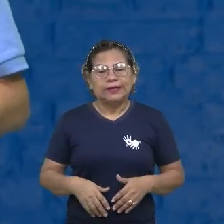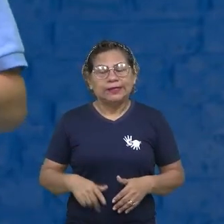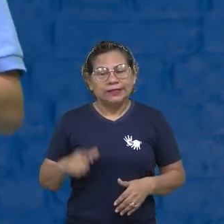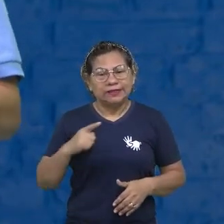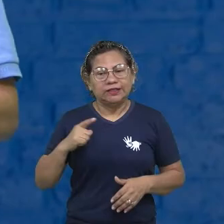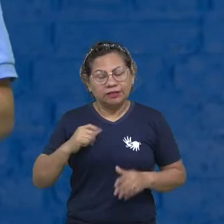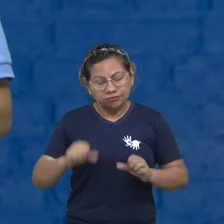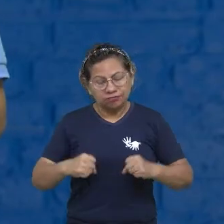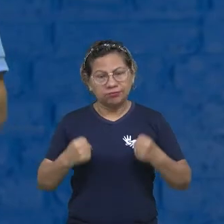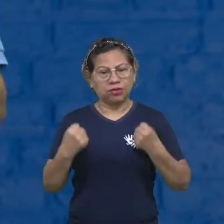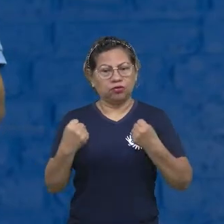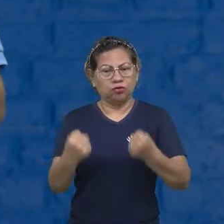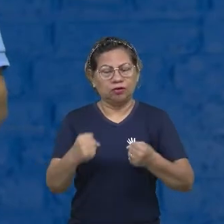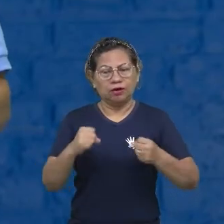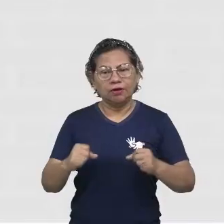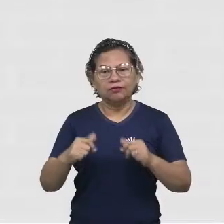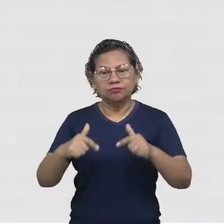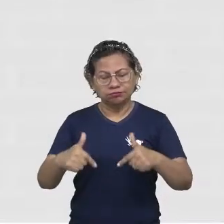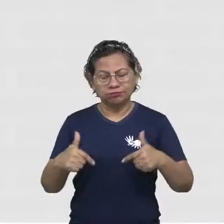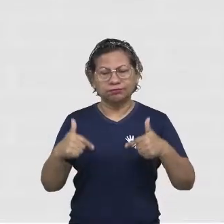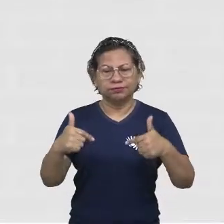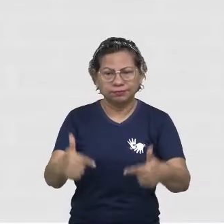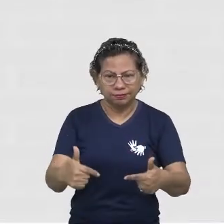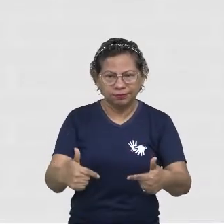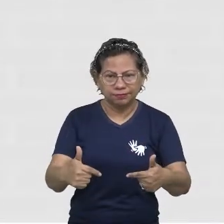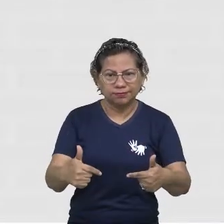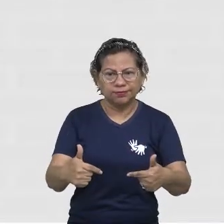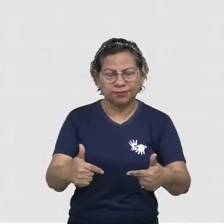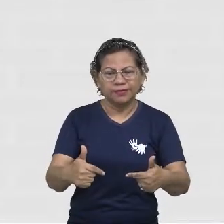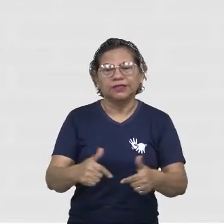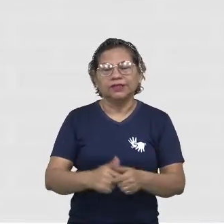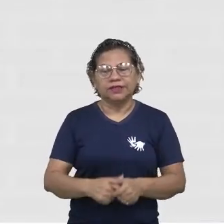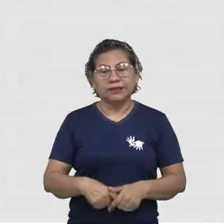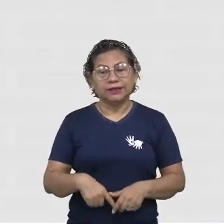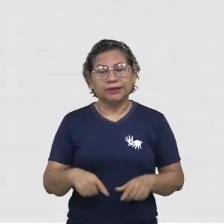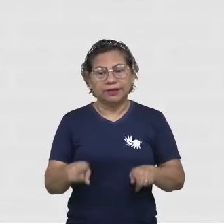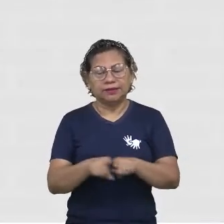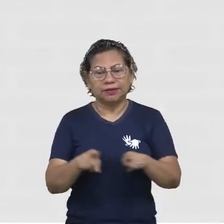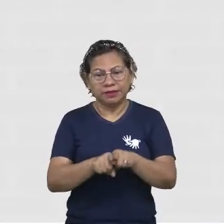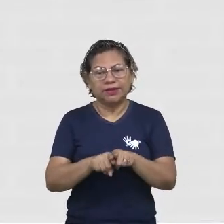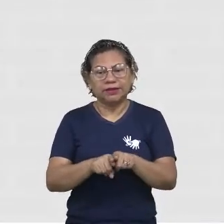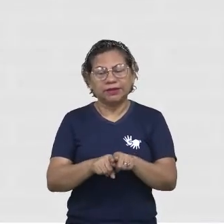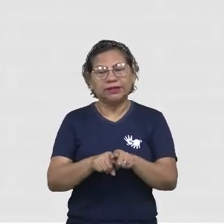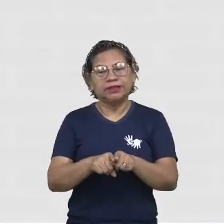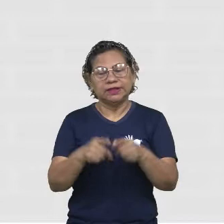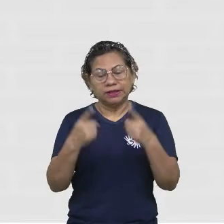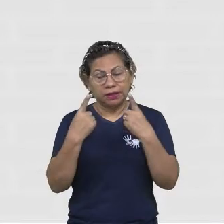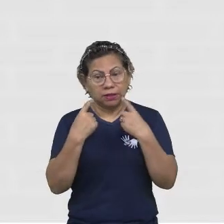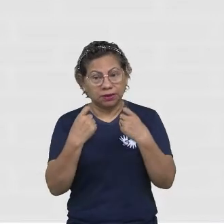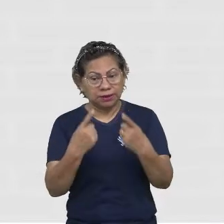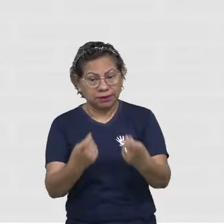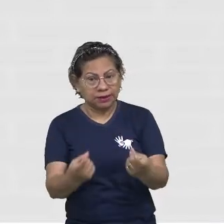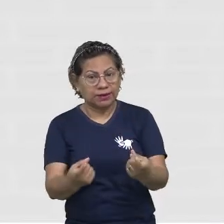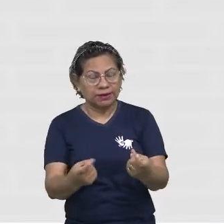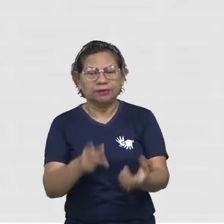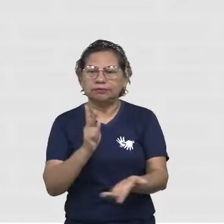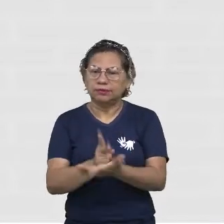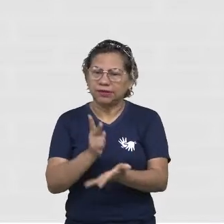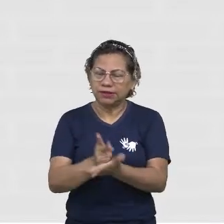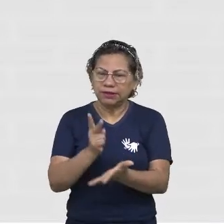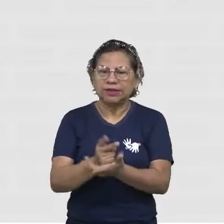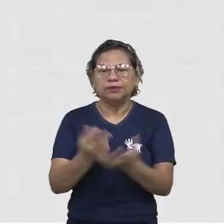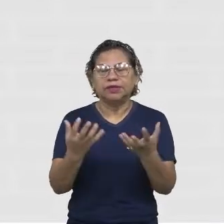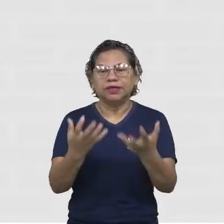inteligência social, gratidão, otimismo e curiosidade. Ser curioso, sempre querer saber